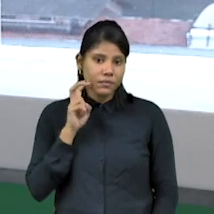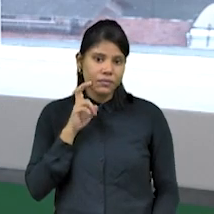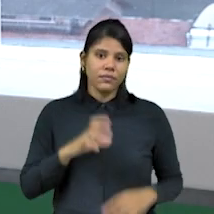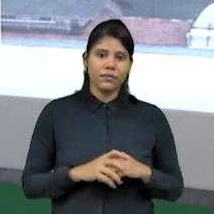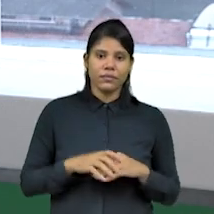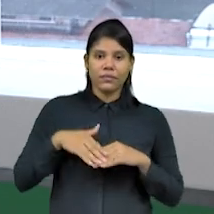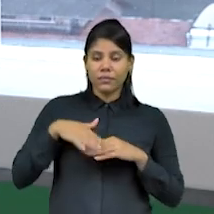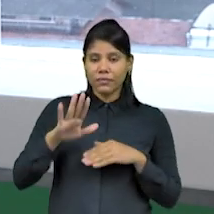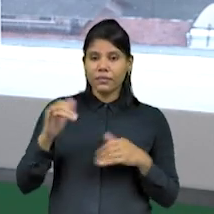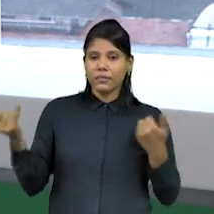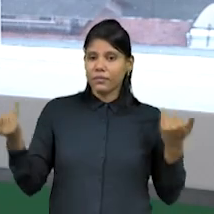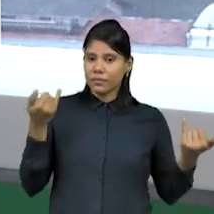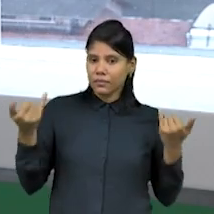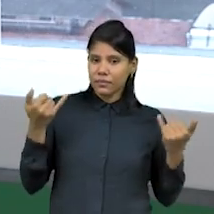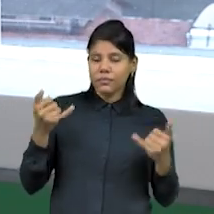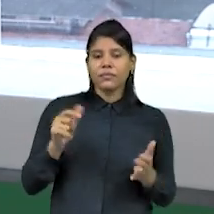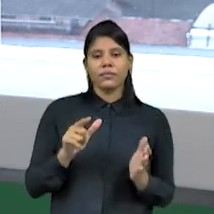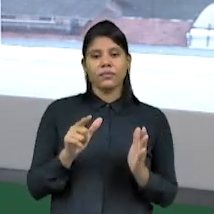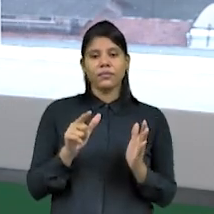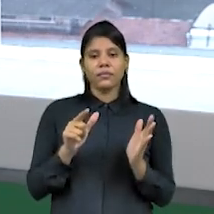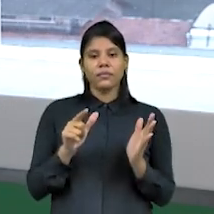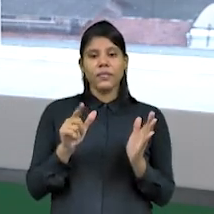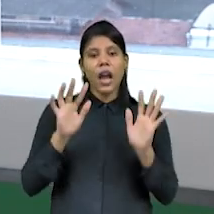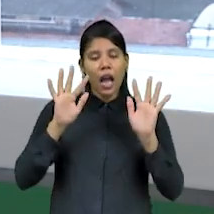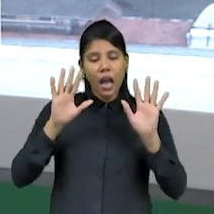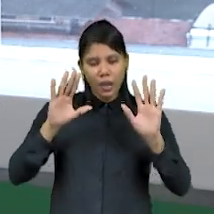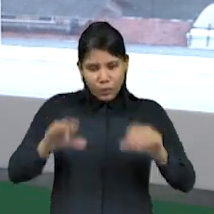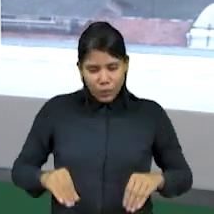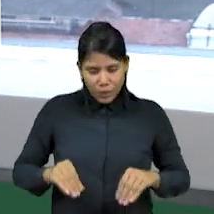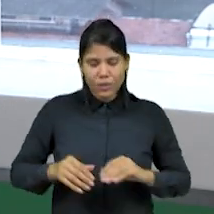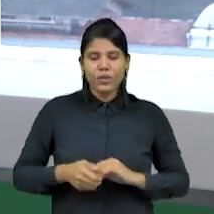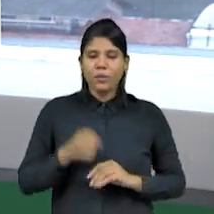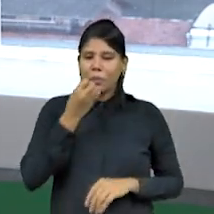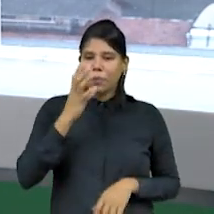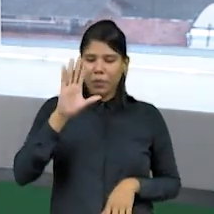no Jornal Assembleia, às 10 para 7 da noite. Um ótimo dia para você.